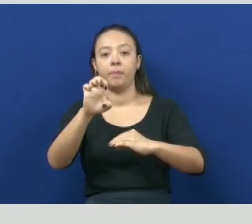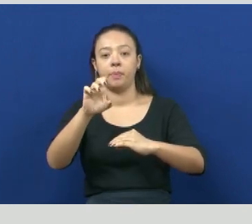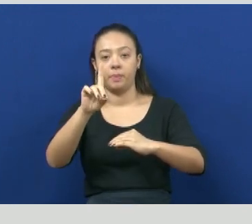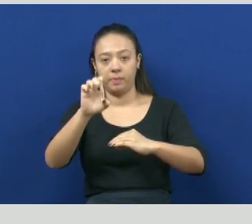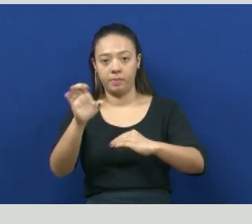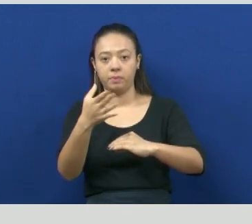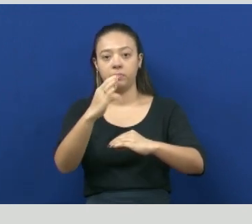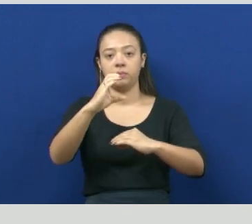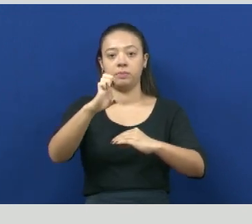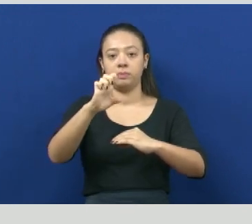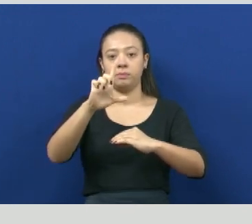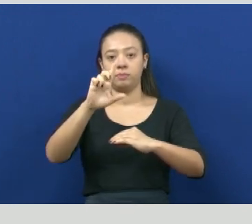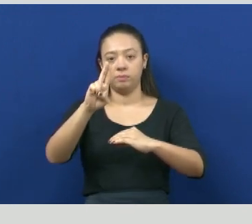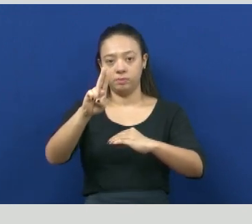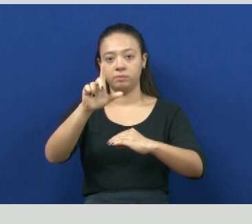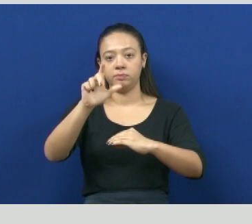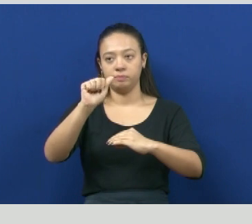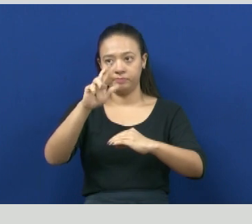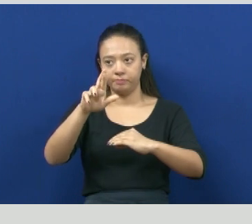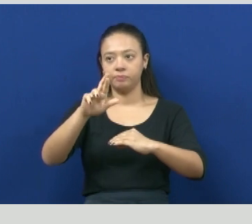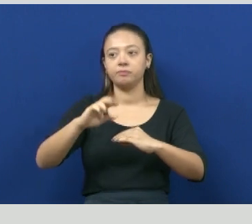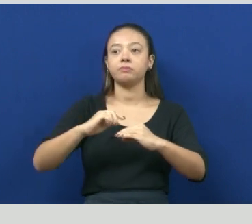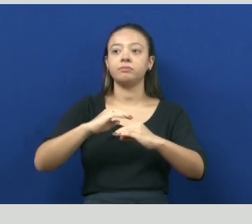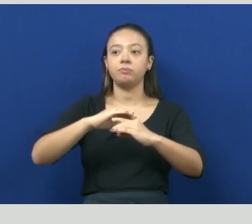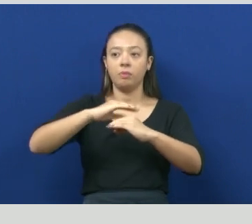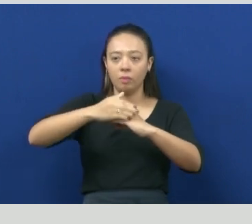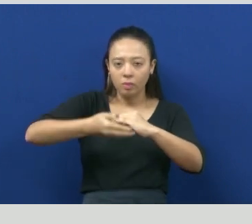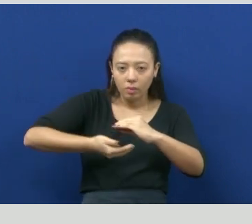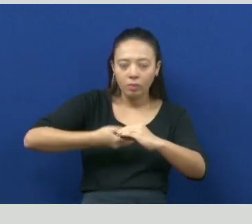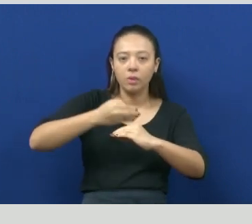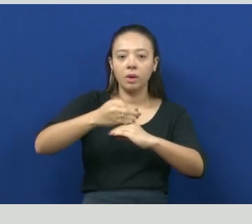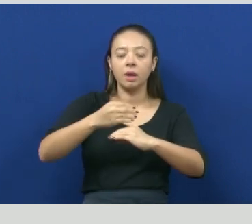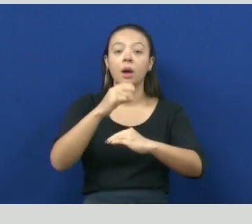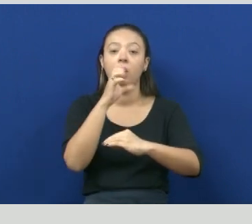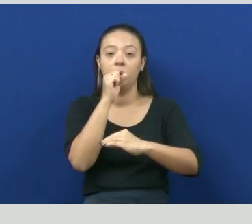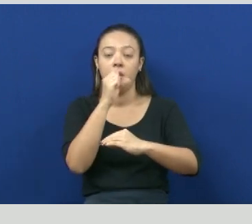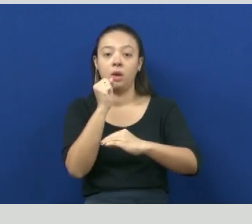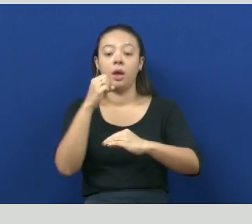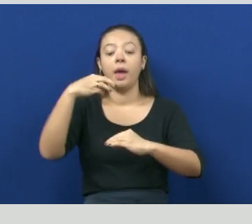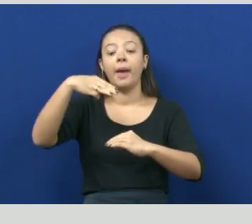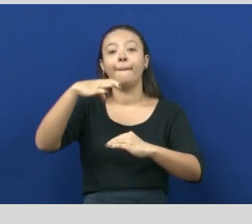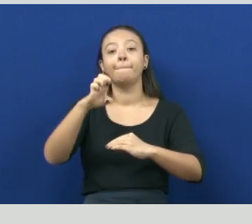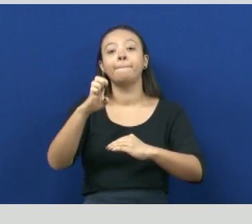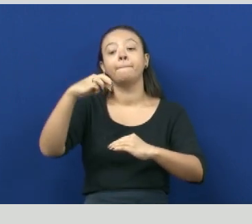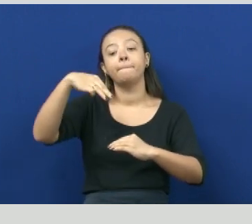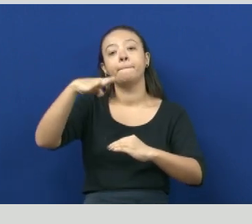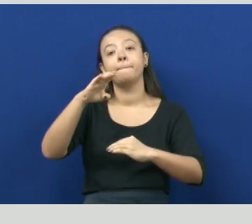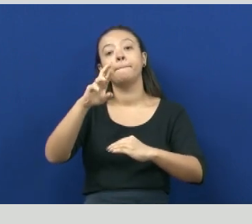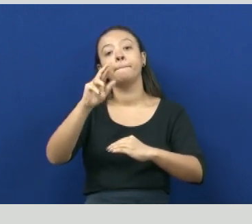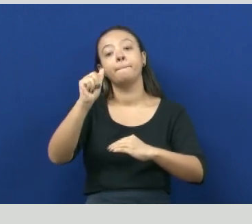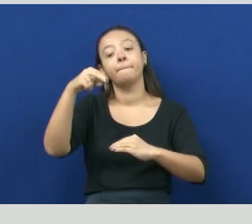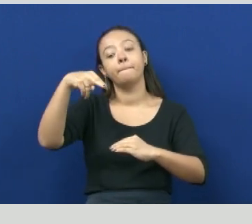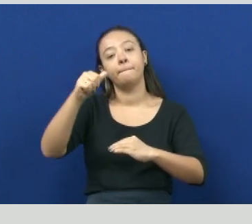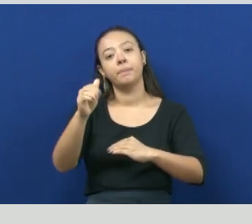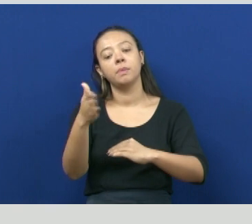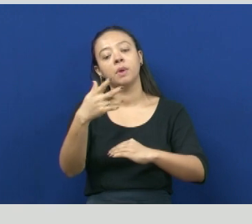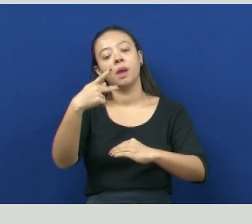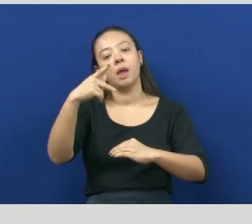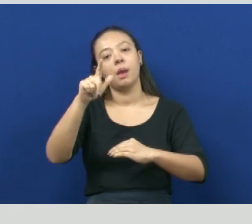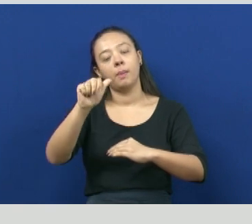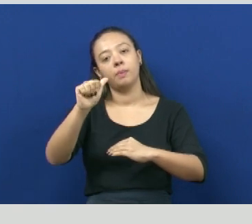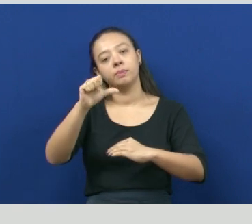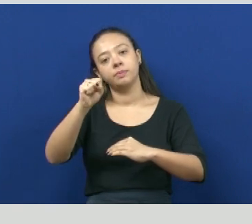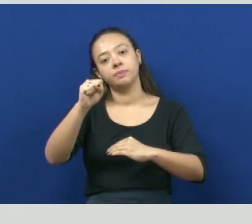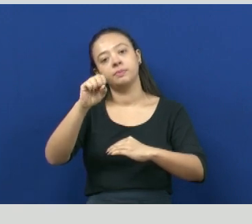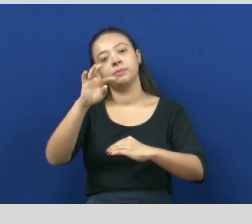alaranjada é a membrana plasmática, que é comum a todos os seres vivos. No seu interior